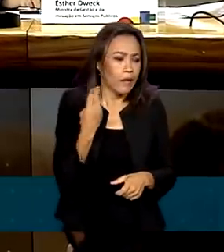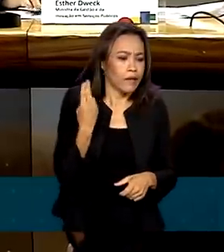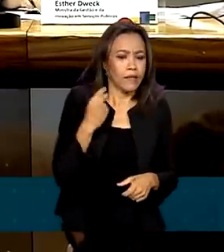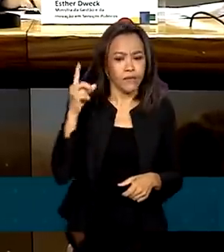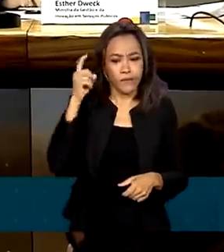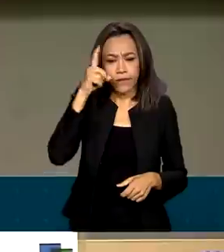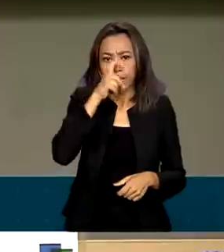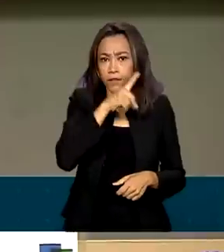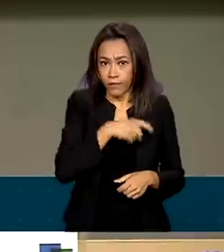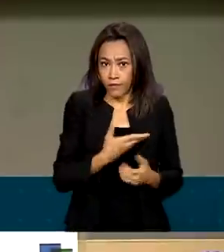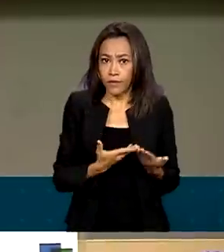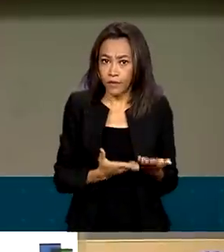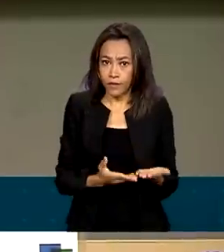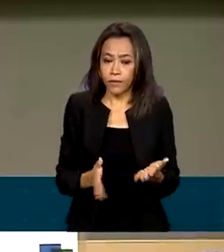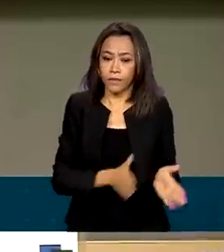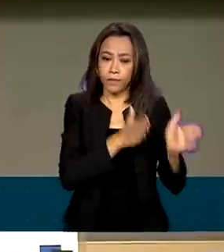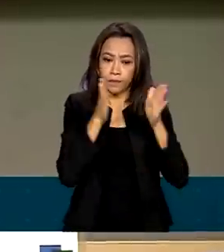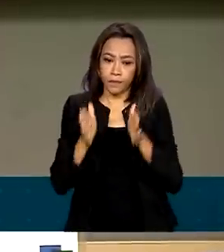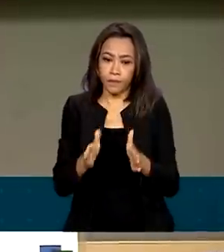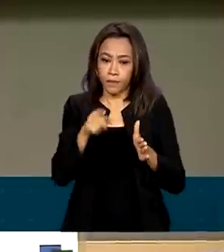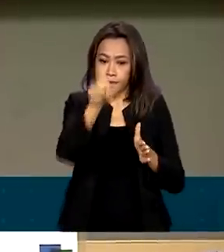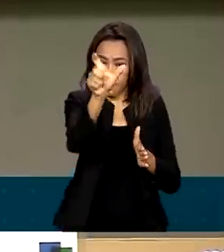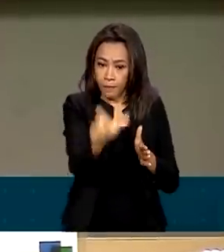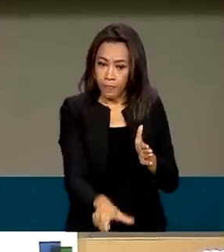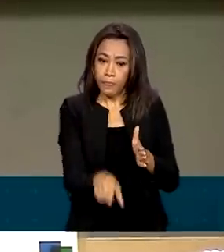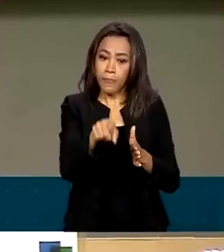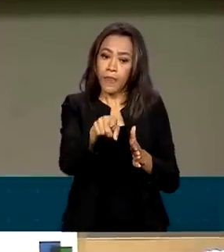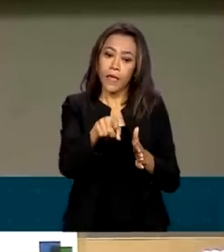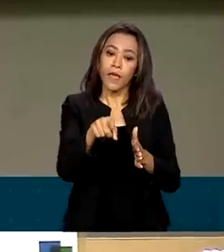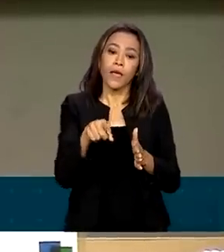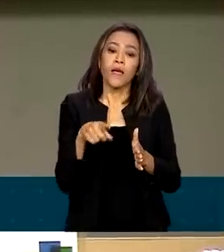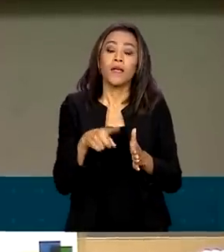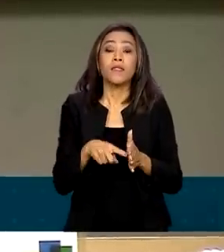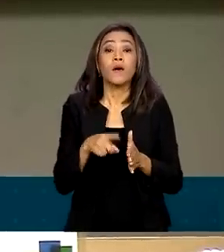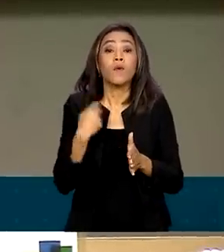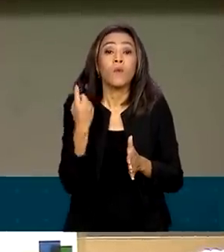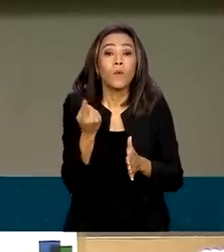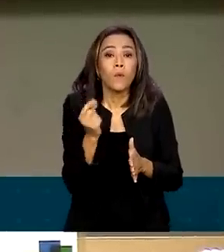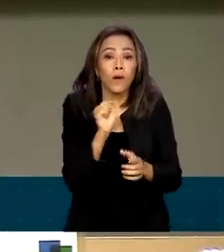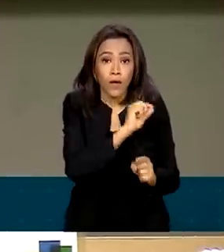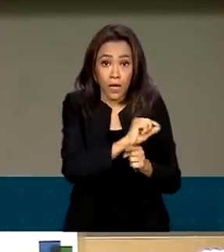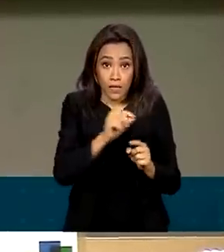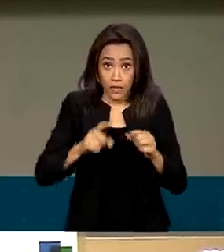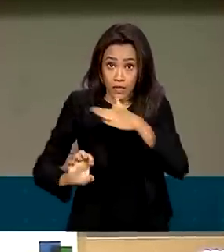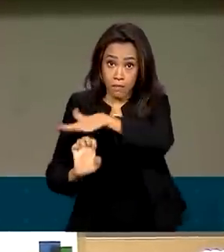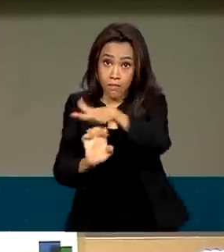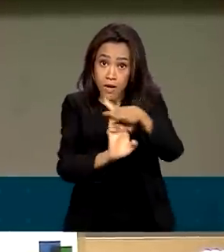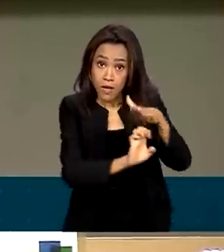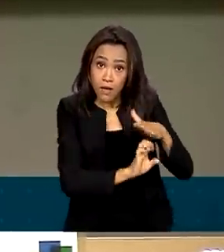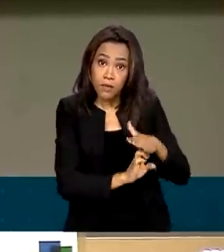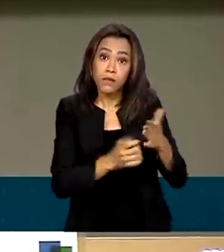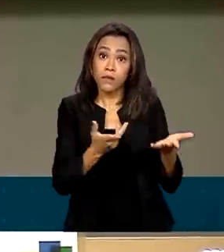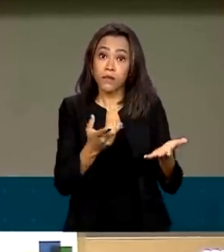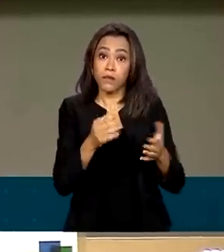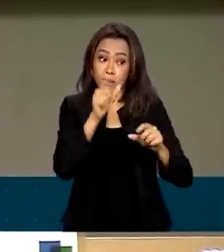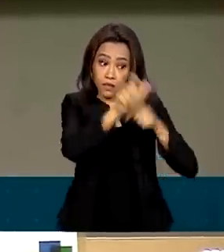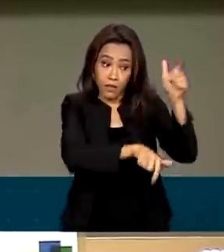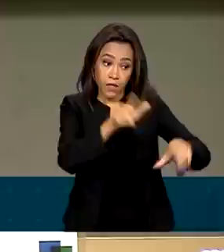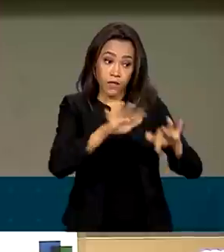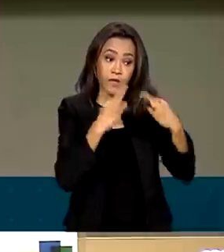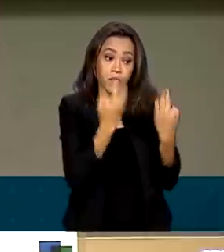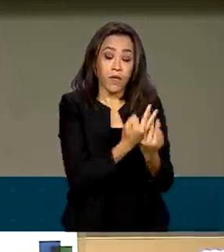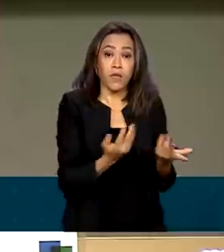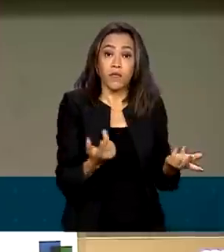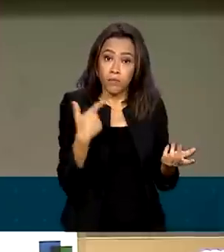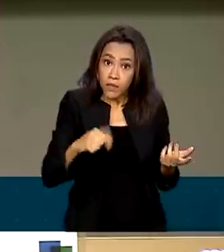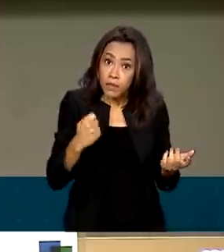recuperação. As empresas e as famílias precisam voltar ao mercado de crédito, senão elas não vão consumir. Você está com